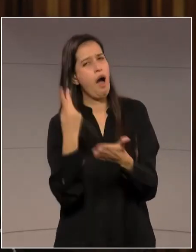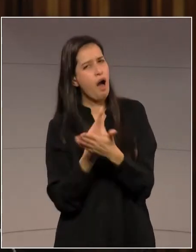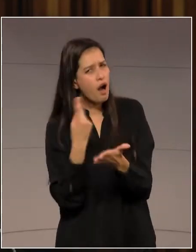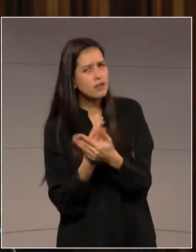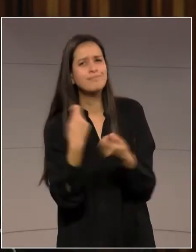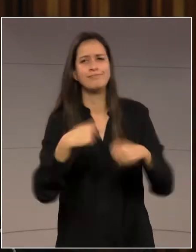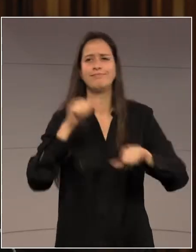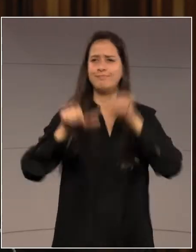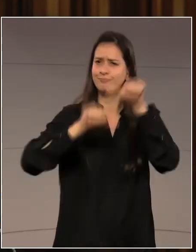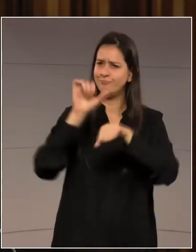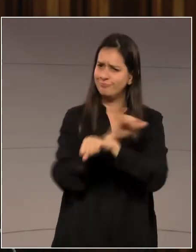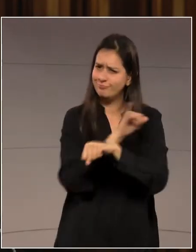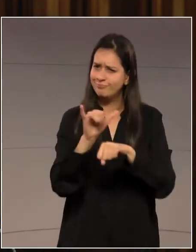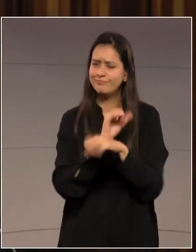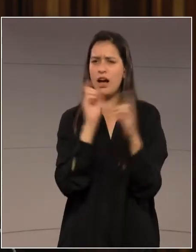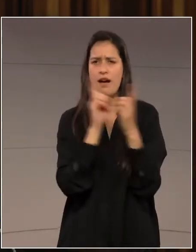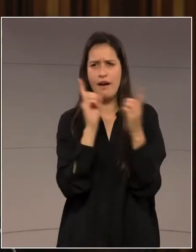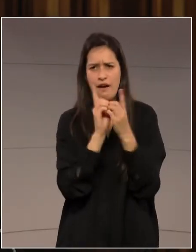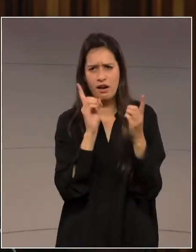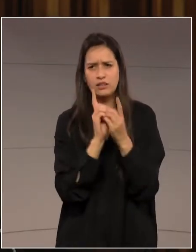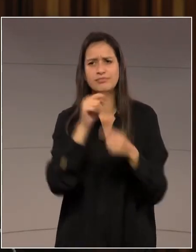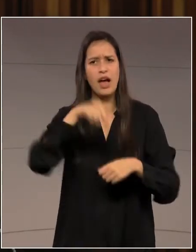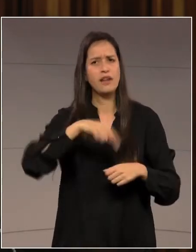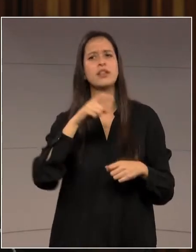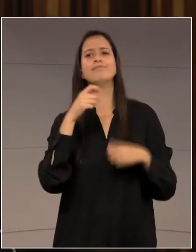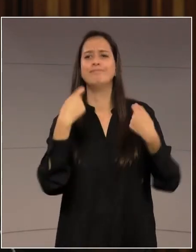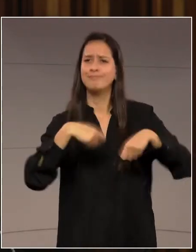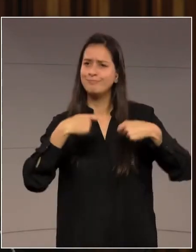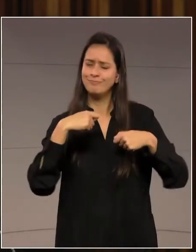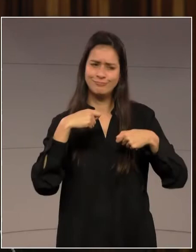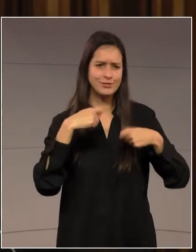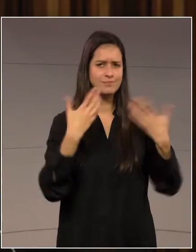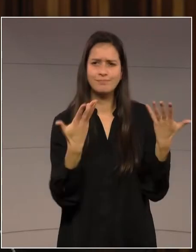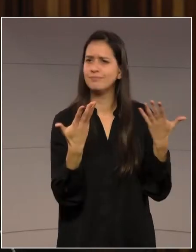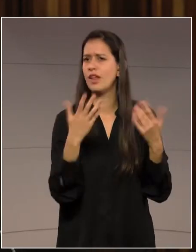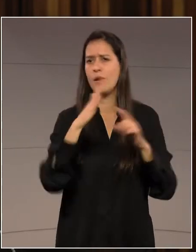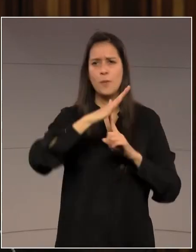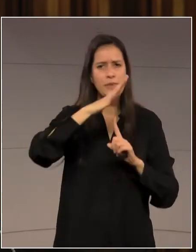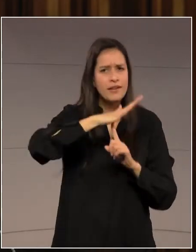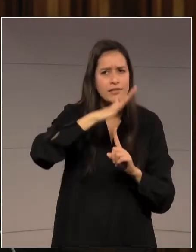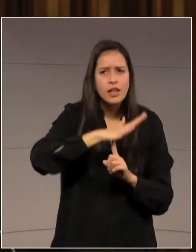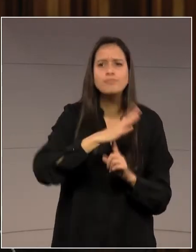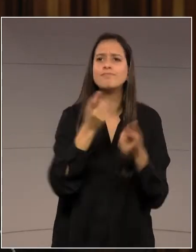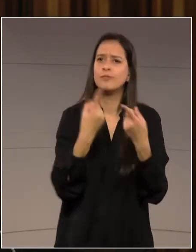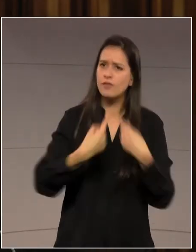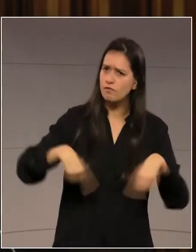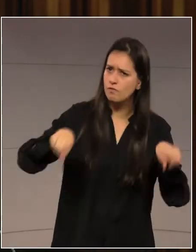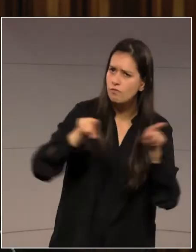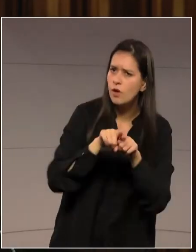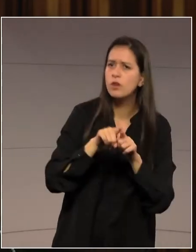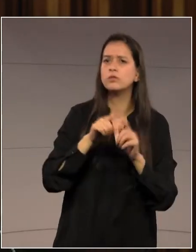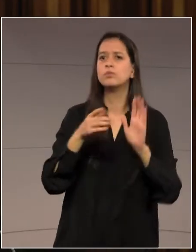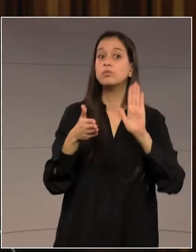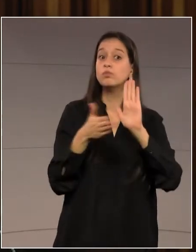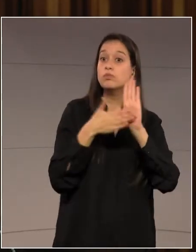continuar assim. Então, quero aqui, mais uma vez, propor,